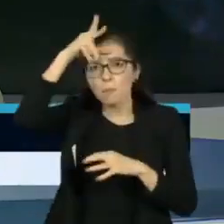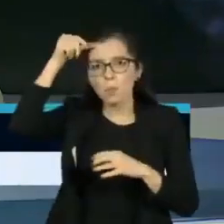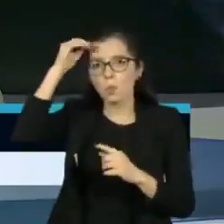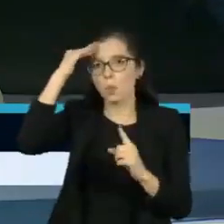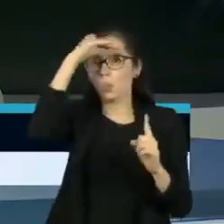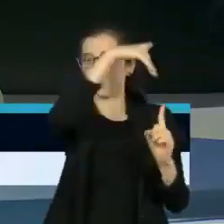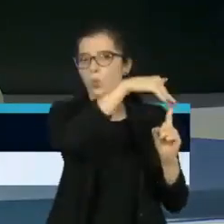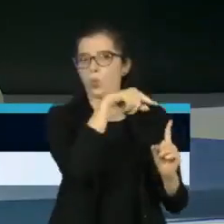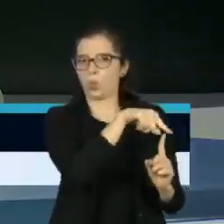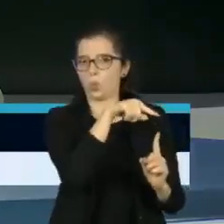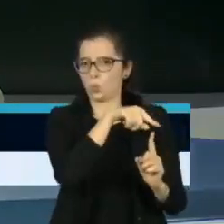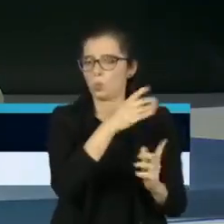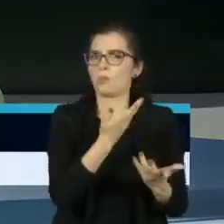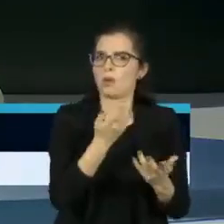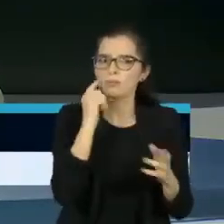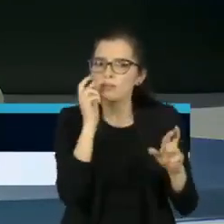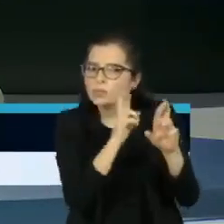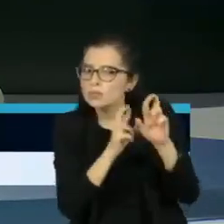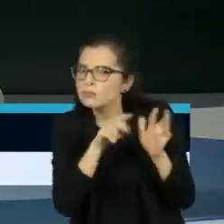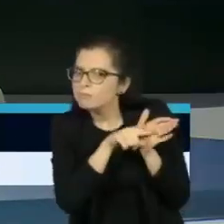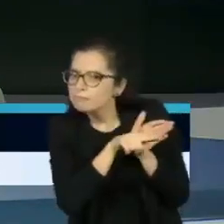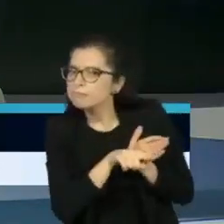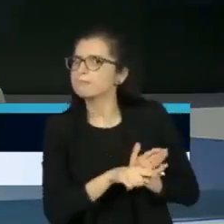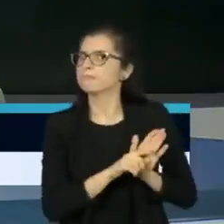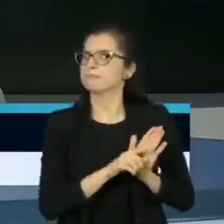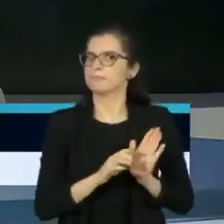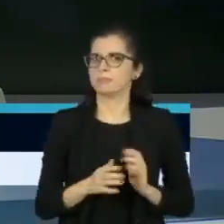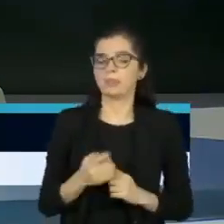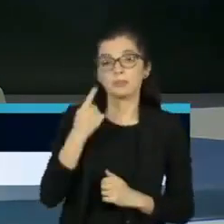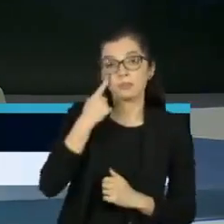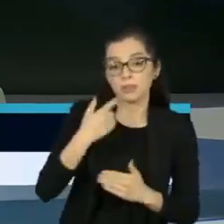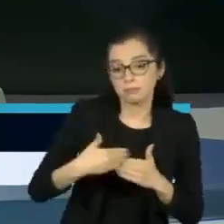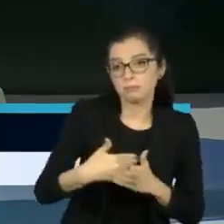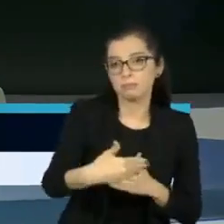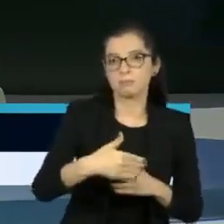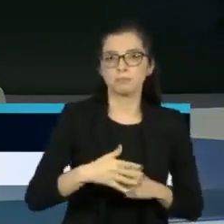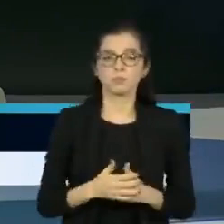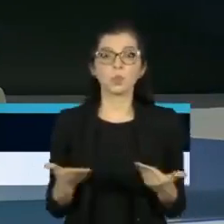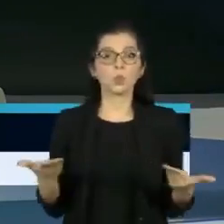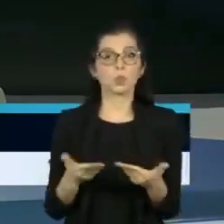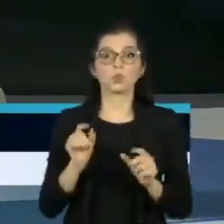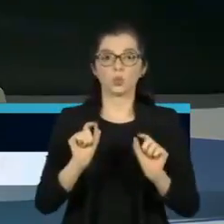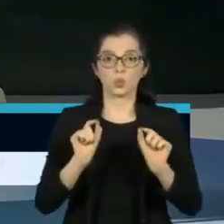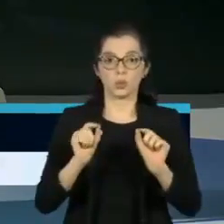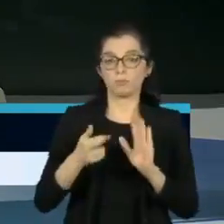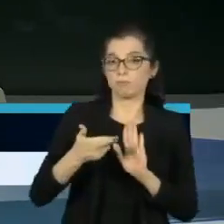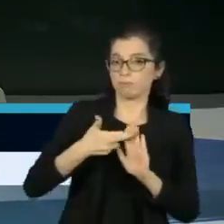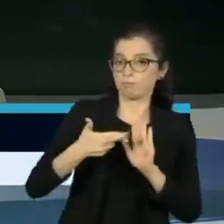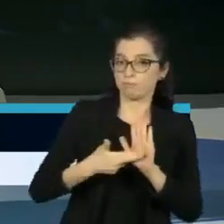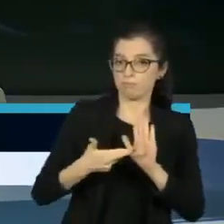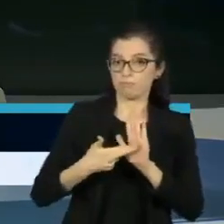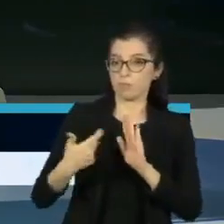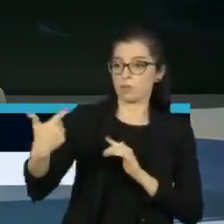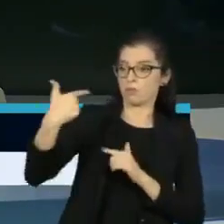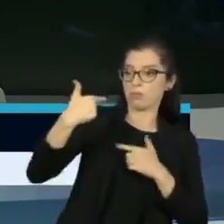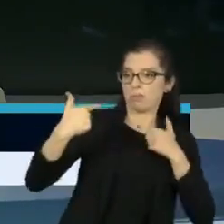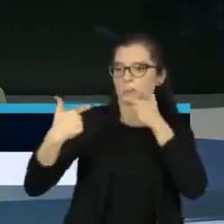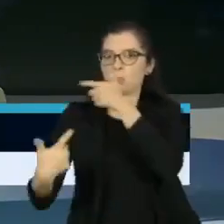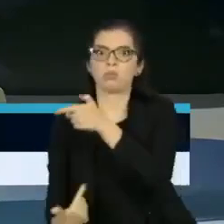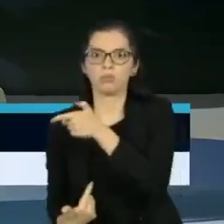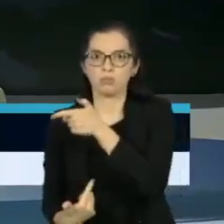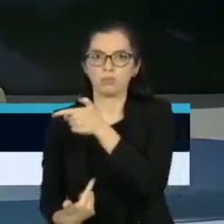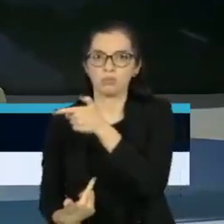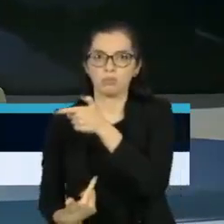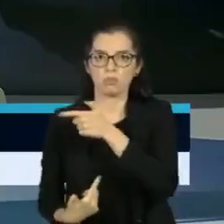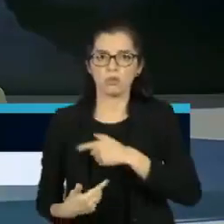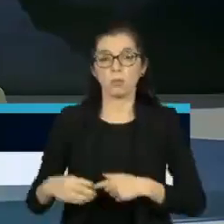O presidente Jair Bolsonaro voltou a defender hoje o excludente de ilicitude, regra que proíbe punições de militares durante operações